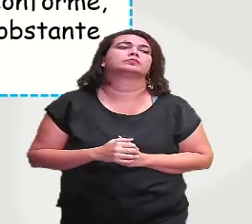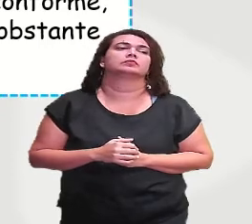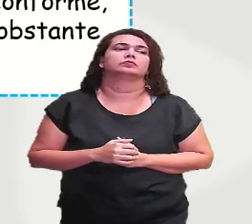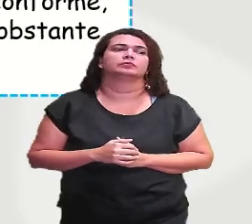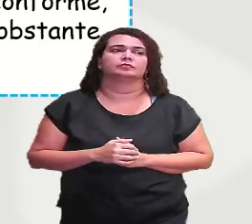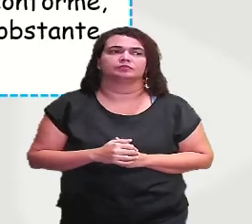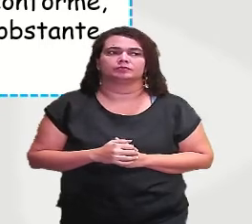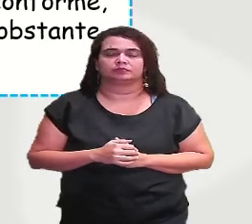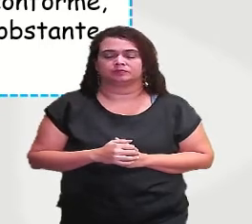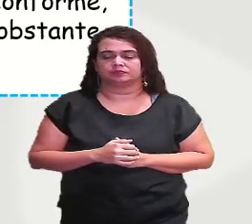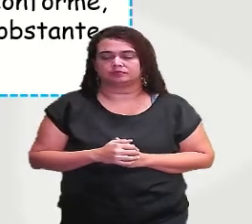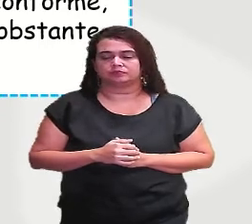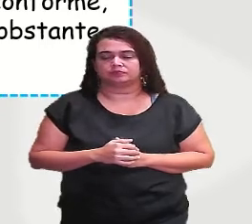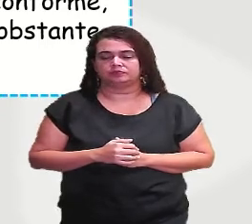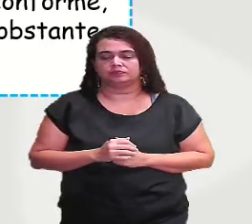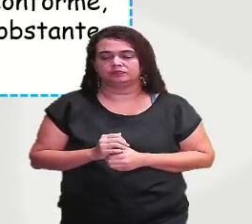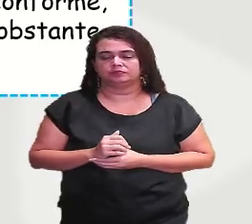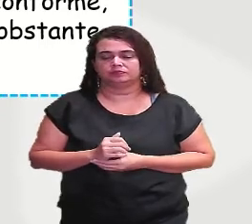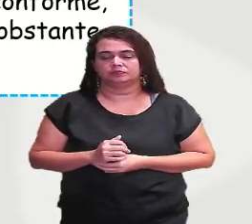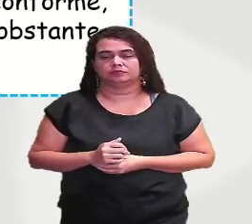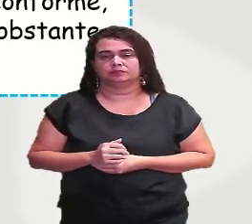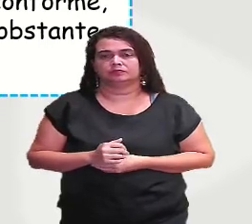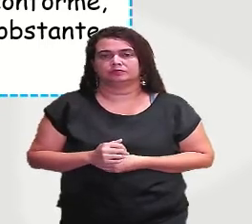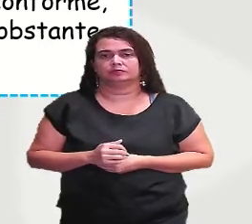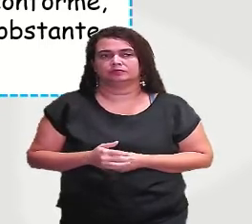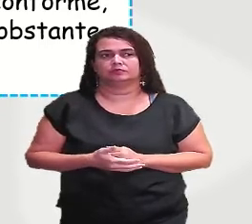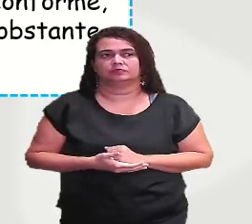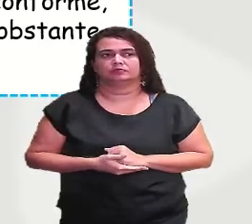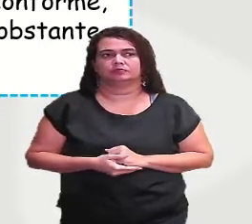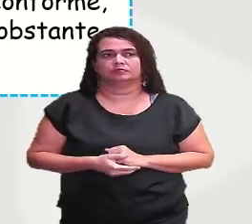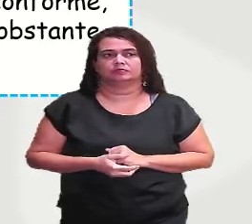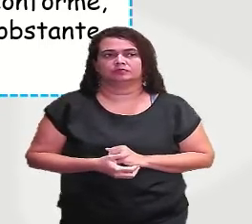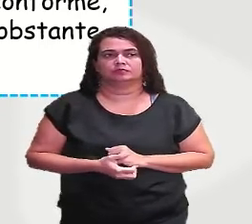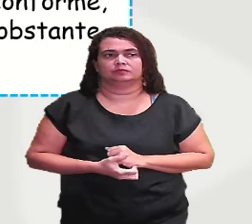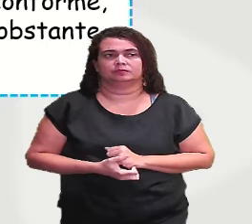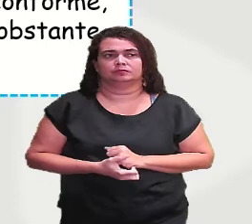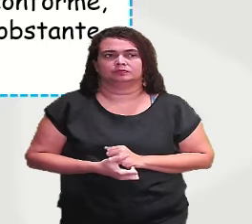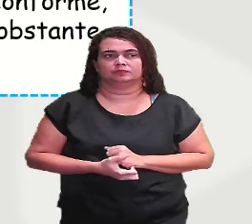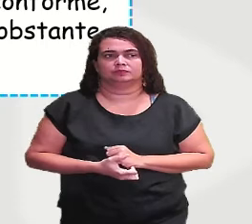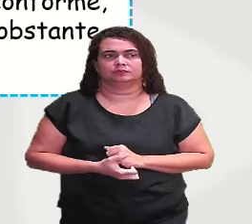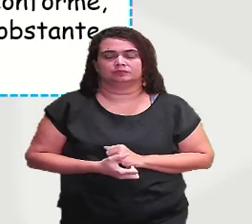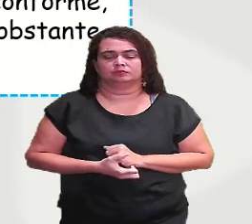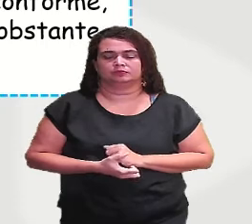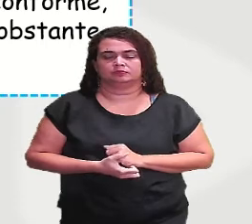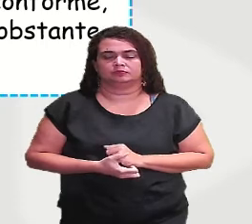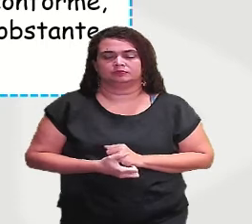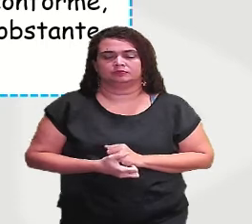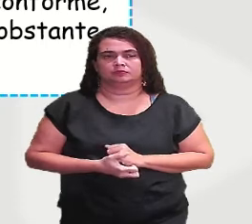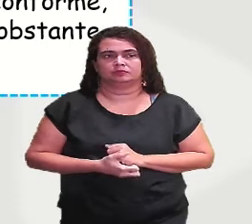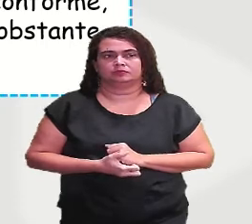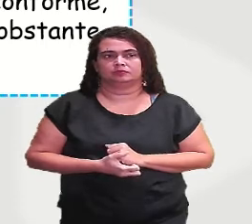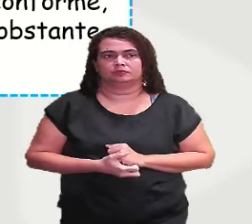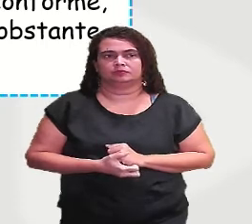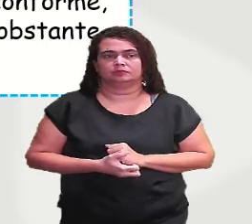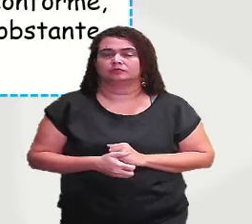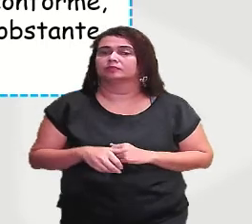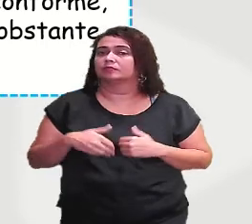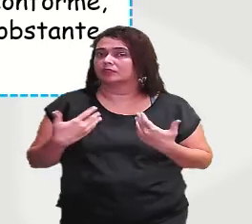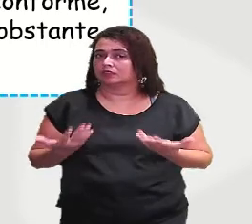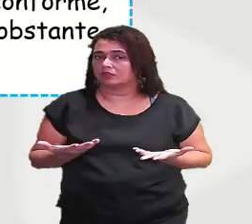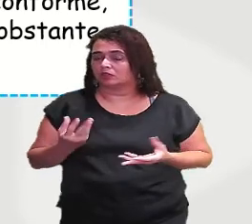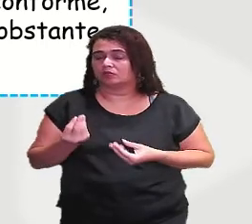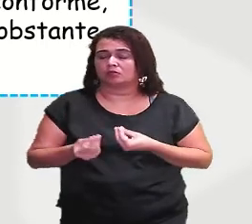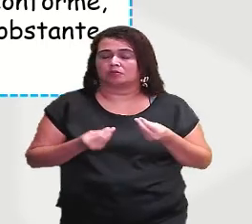fora, né? Entre outras palavras aí que podem também funcionar como preposição. O interessante da classe de